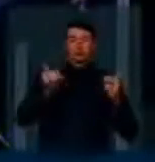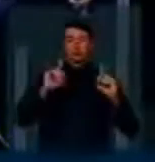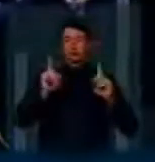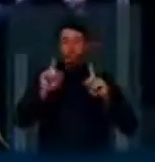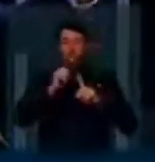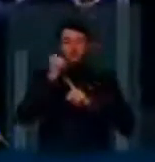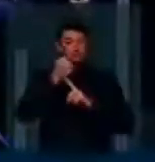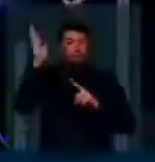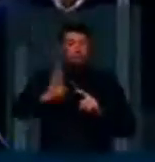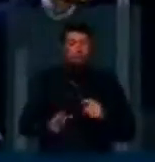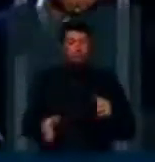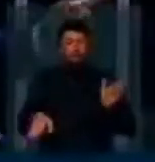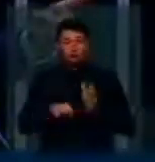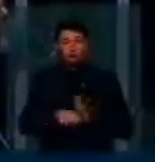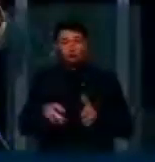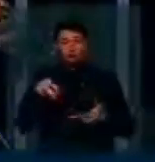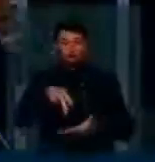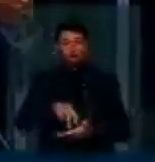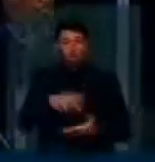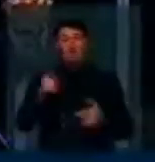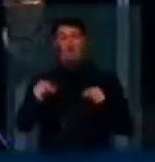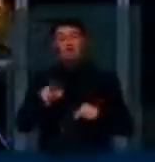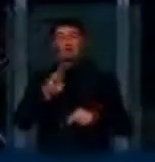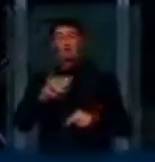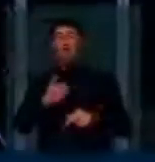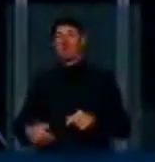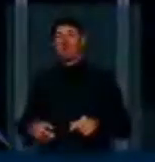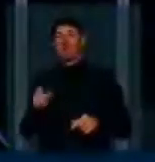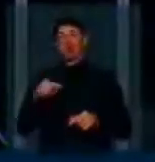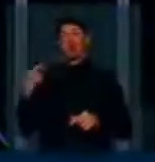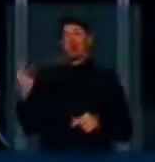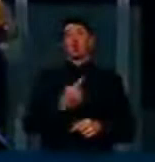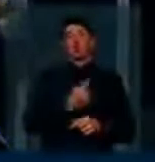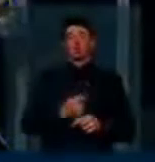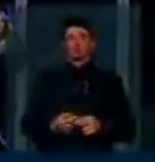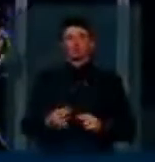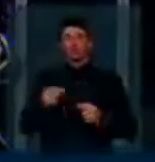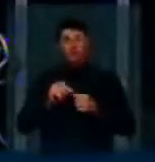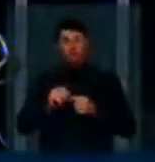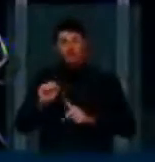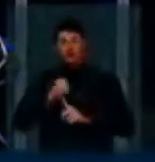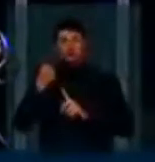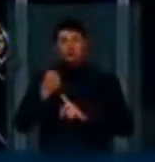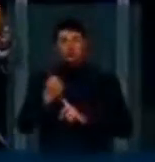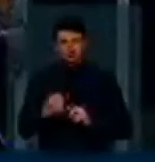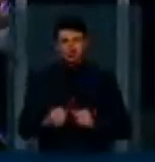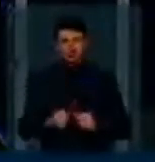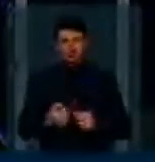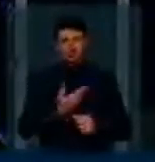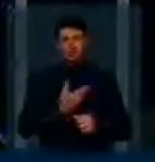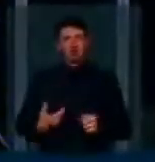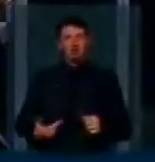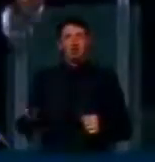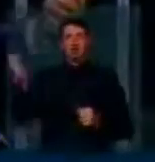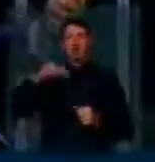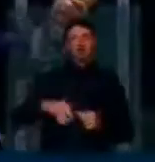brasileira veio à tribuna dizer, esse projeto não é do governo, esse projeto é nosso, foi construído pela sociedade. O governo o enviou,